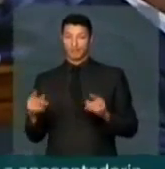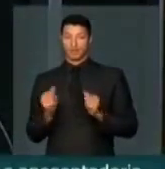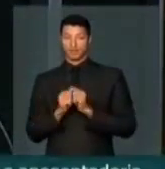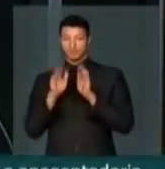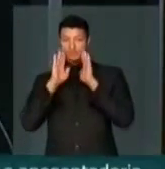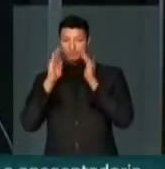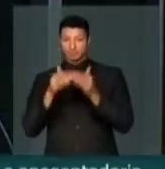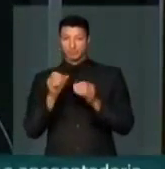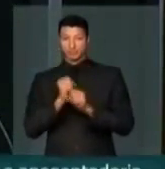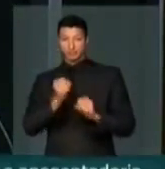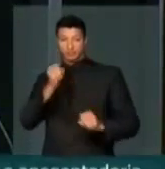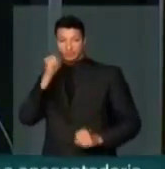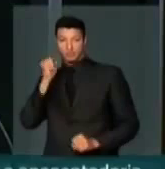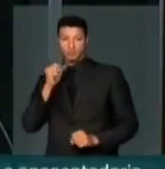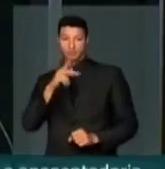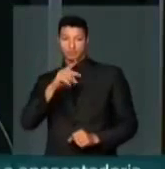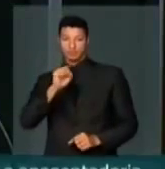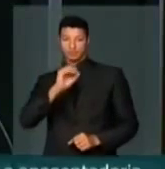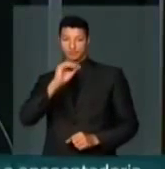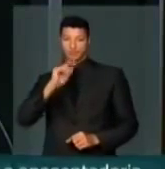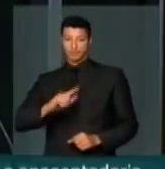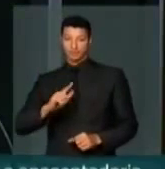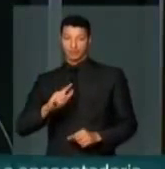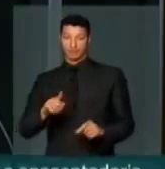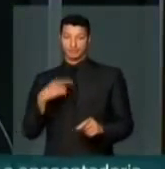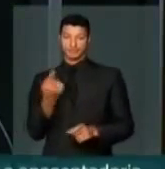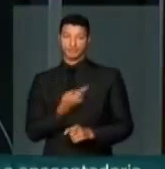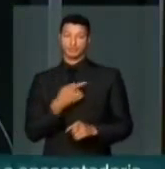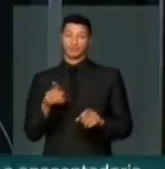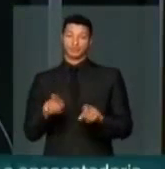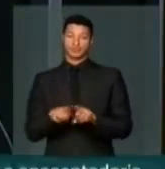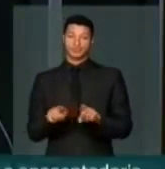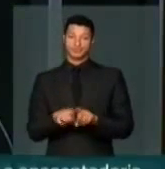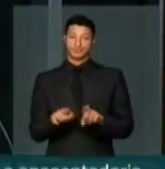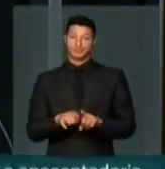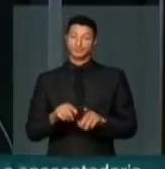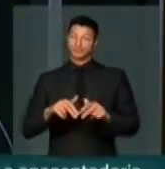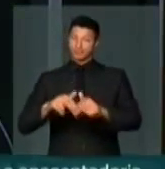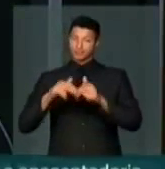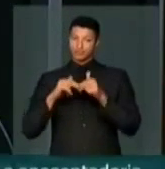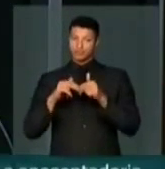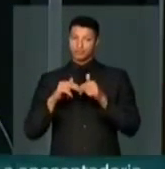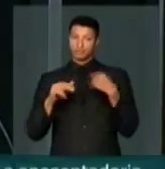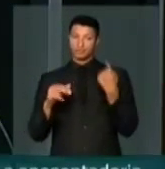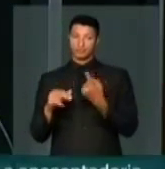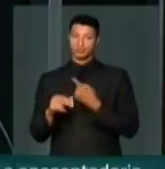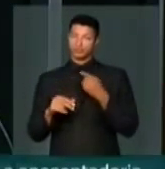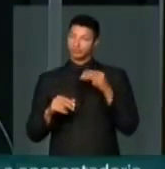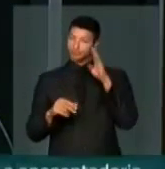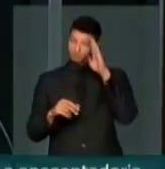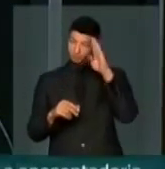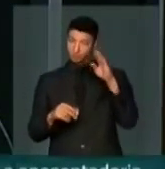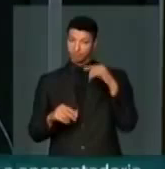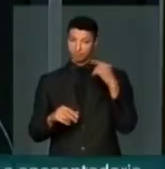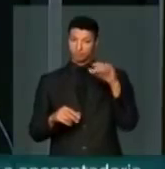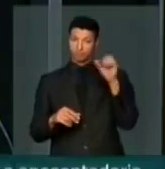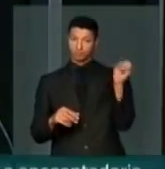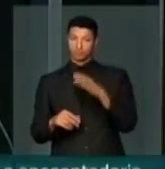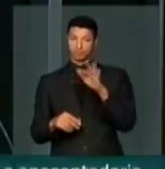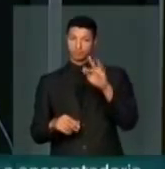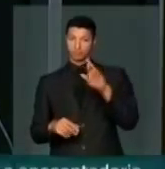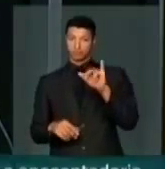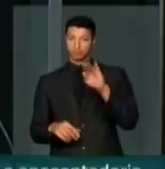com vocação de grandeza, o PSOL, e nós também, através dos nossos militantes de Nova